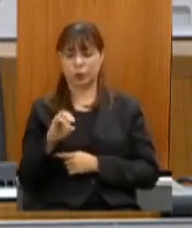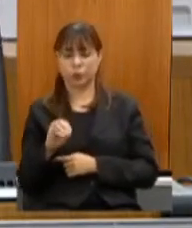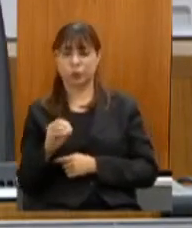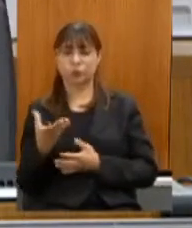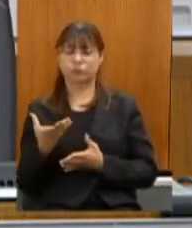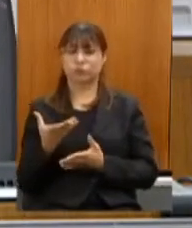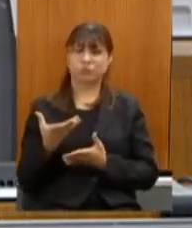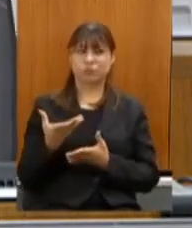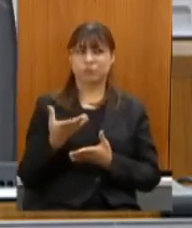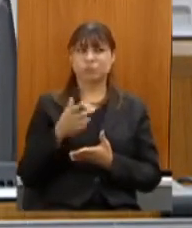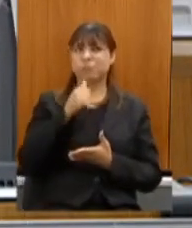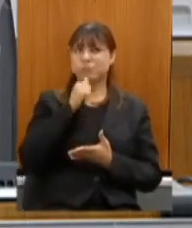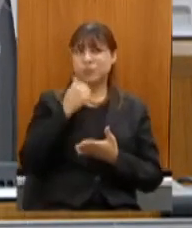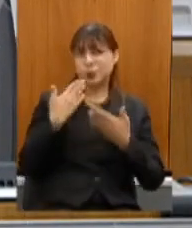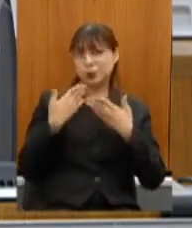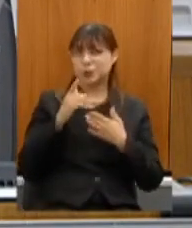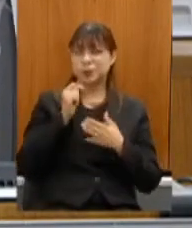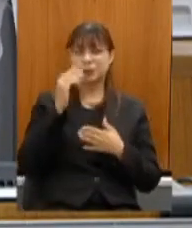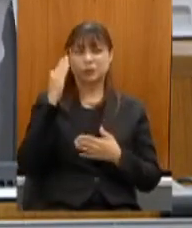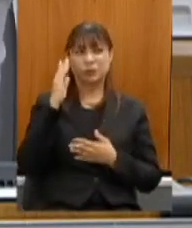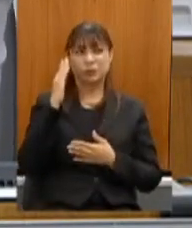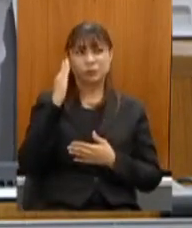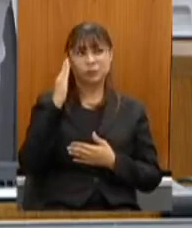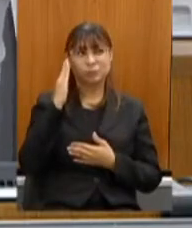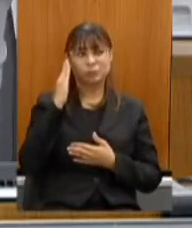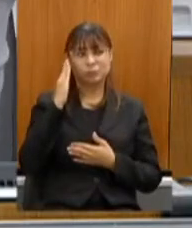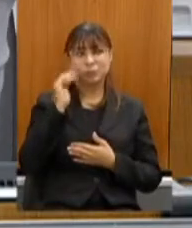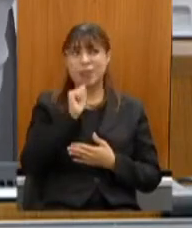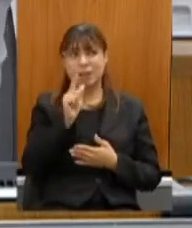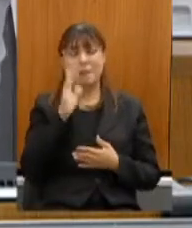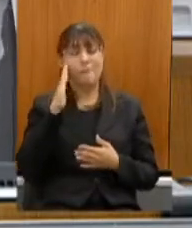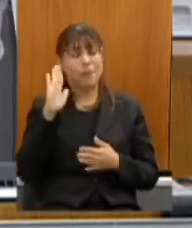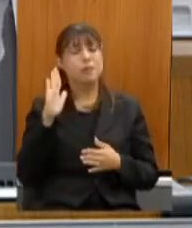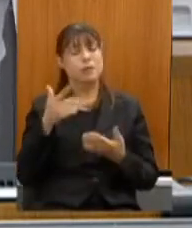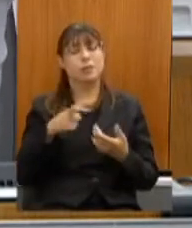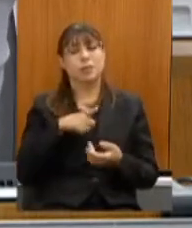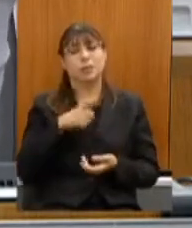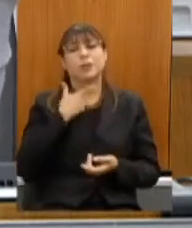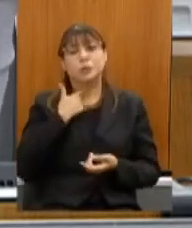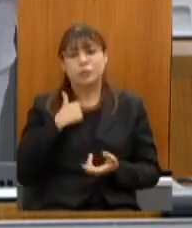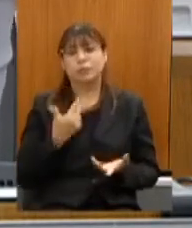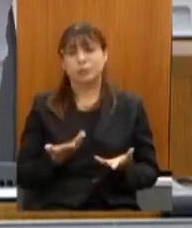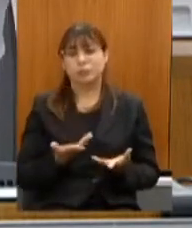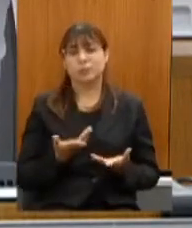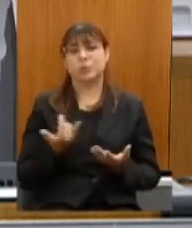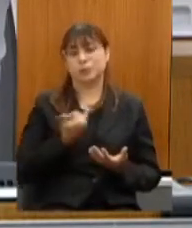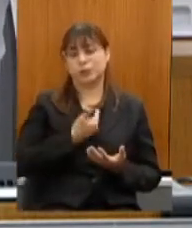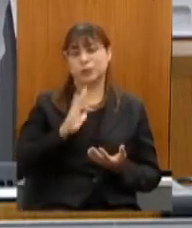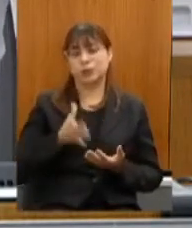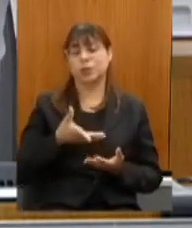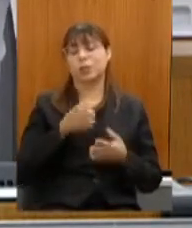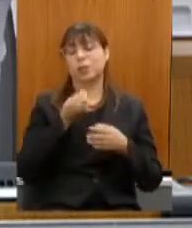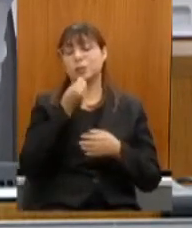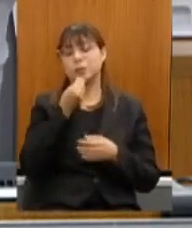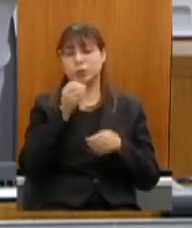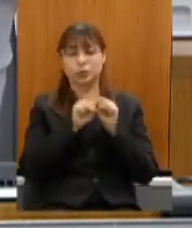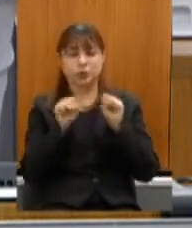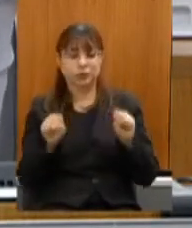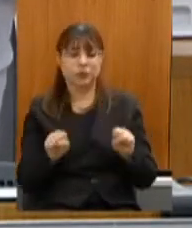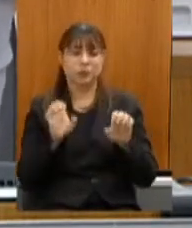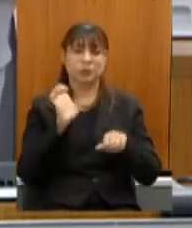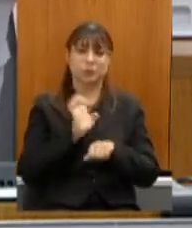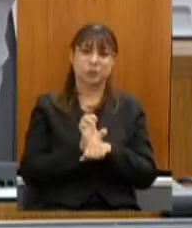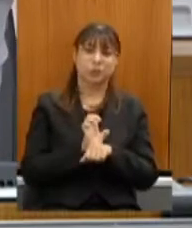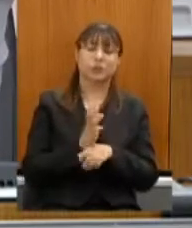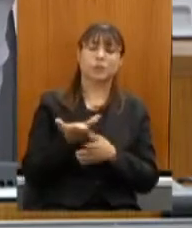ocorreu essa conversa mas eu sei do desejo eu sei do desejo eles já falaram para mim que seria bom criar um sistema estadual de